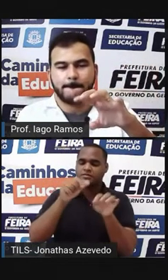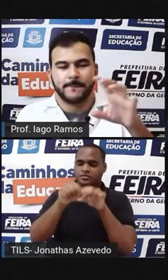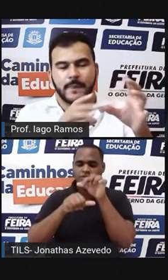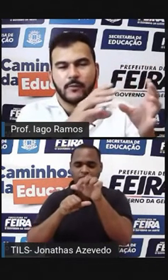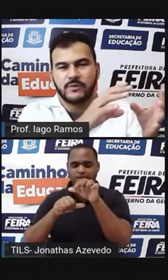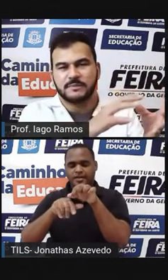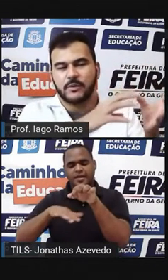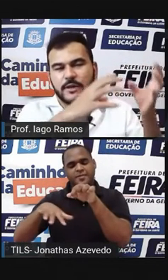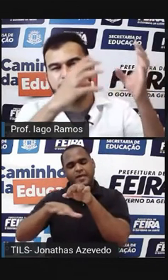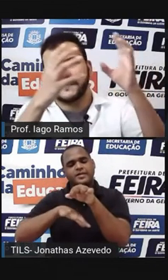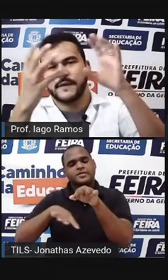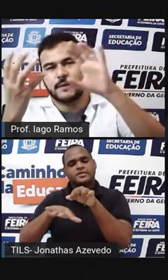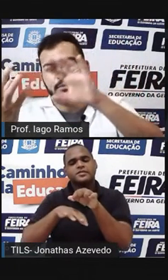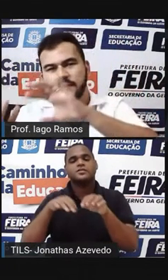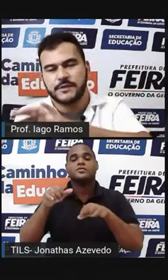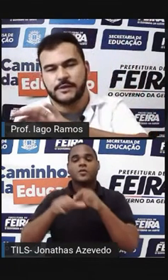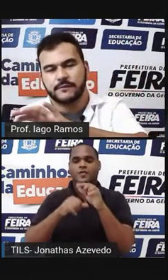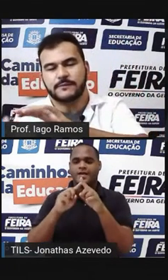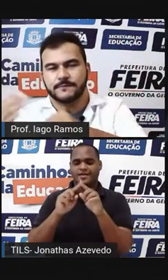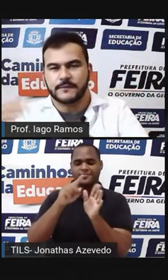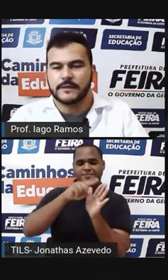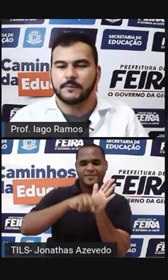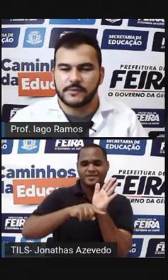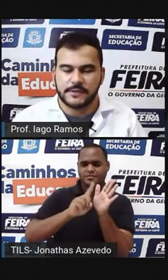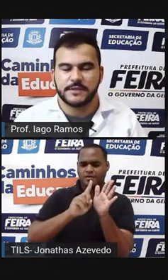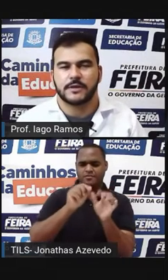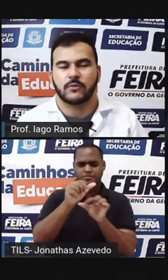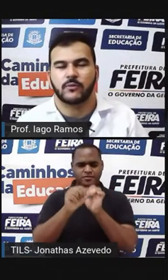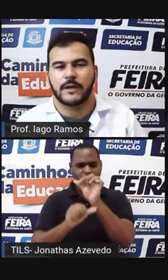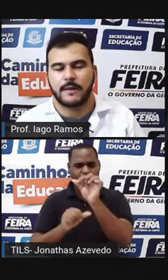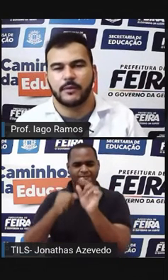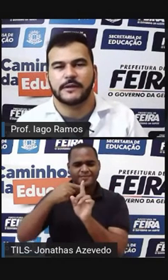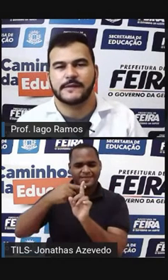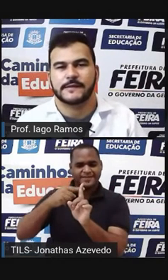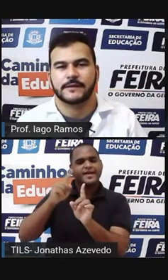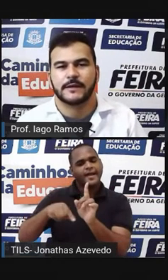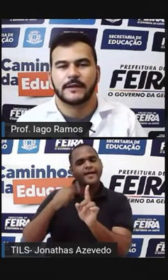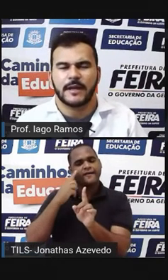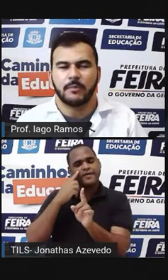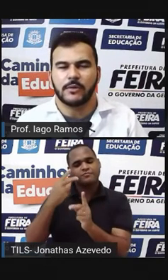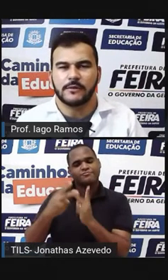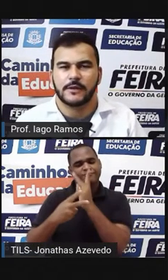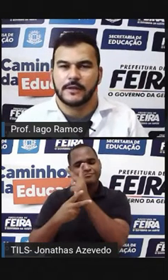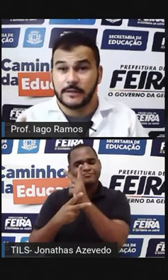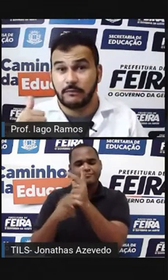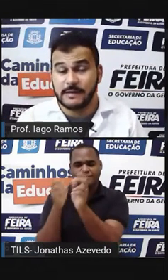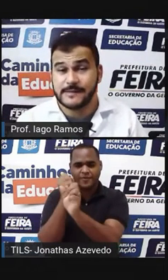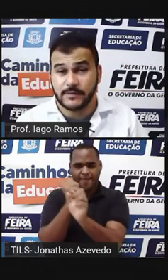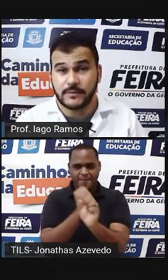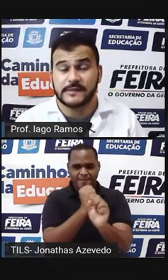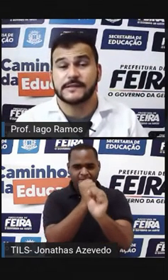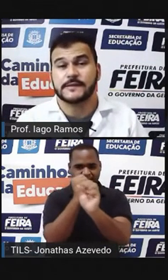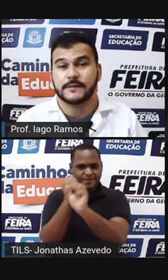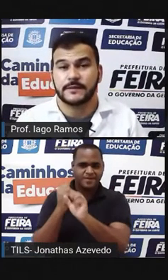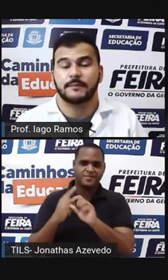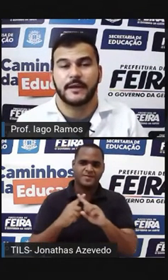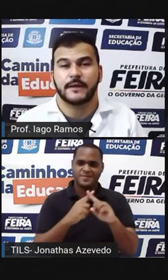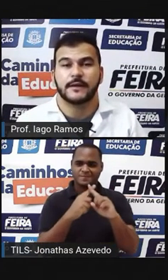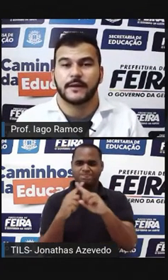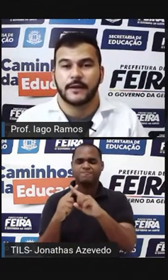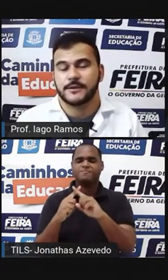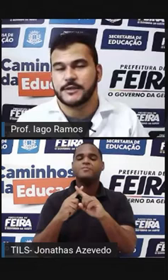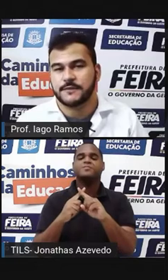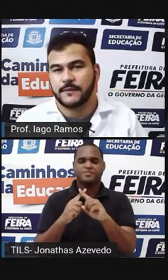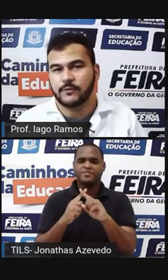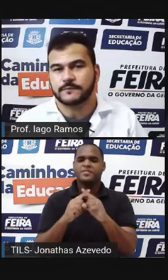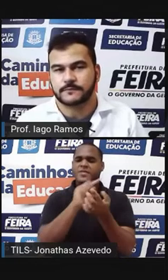O expoente fica positivo E depois a gente calcula a potência Tá bom? Então essas coisas Também